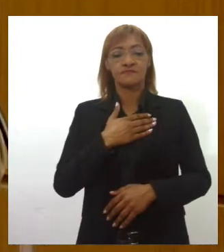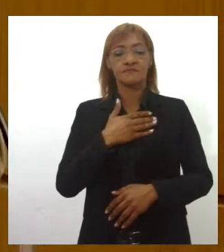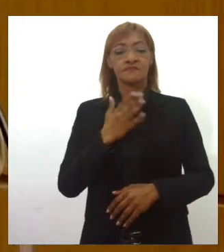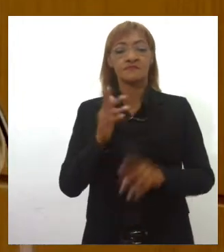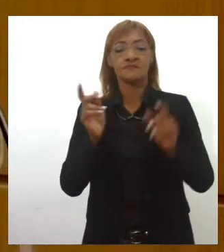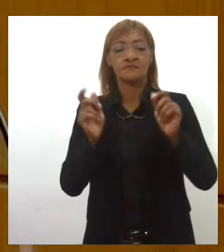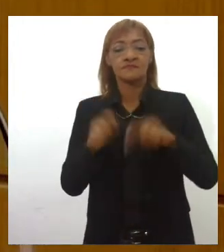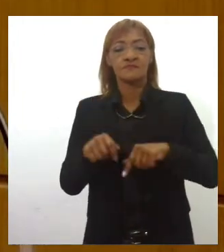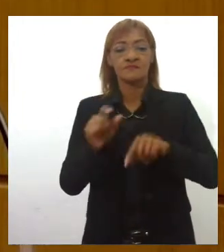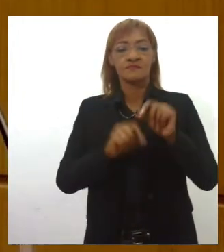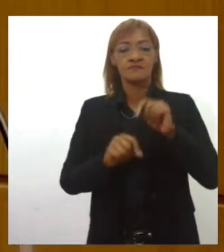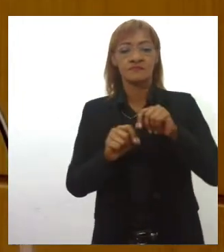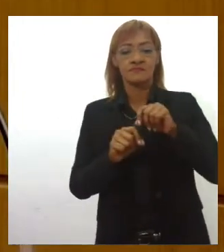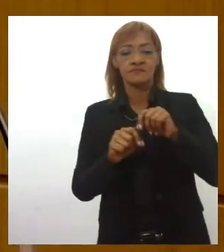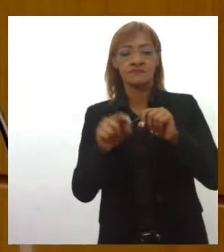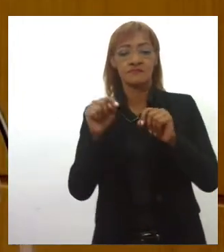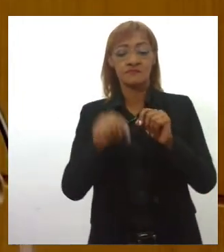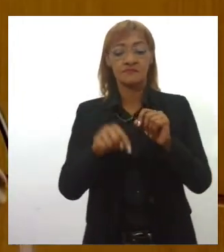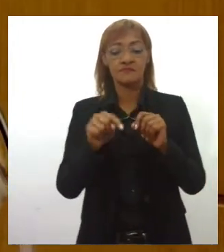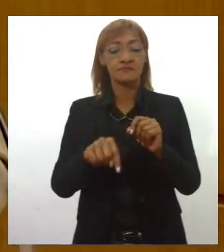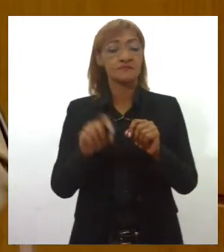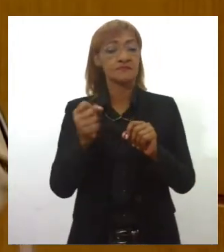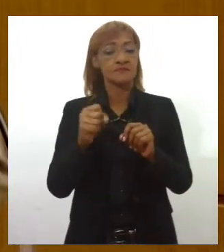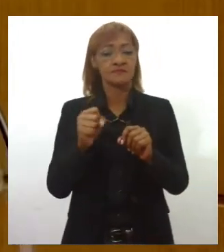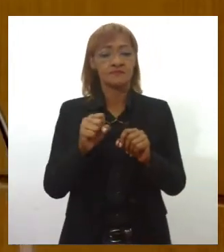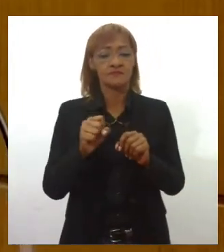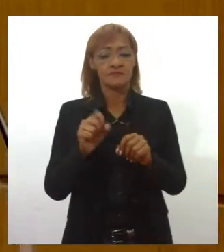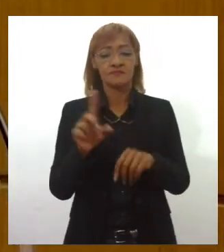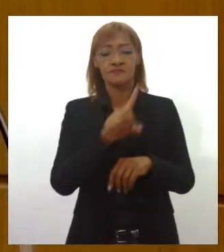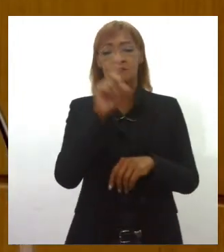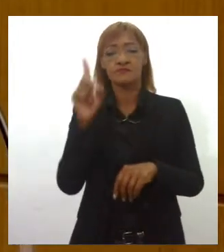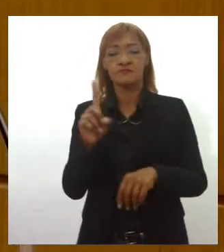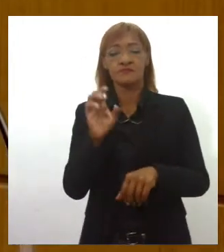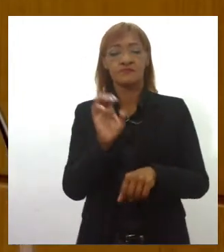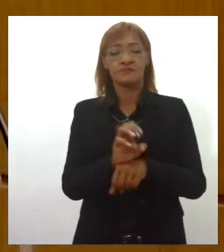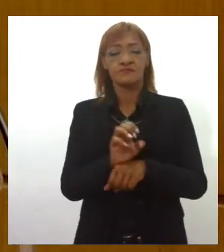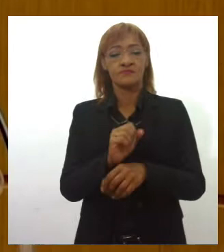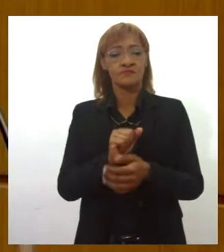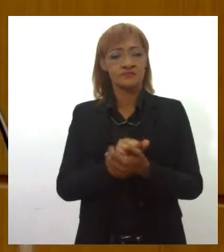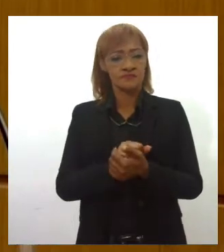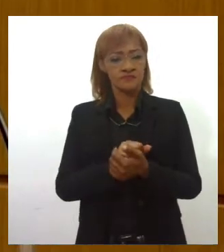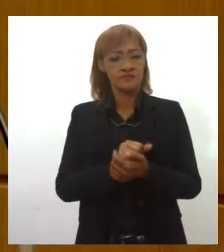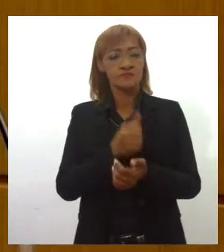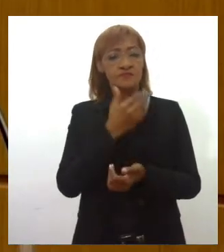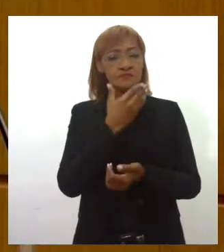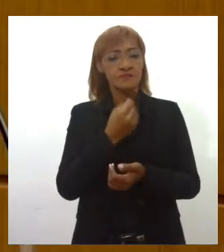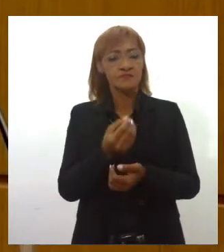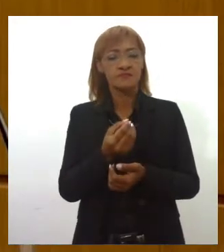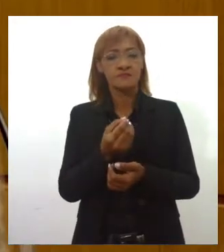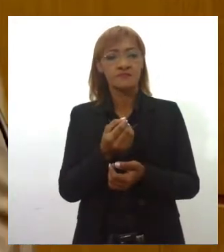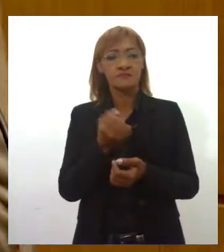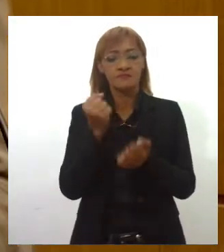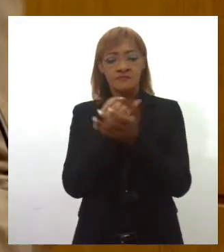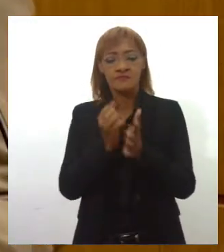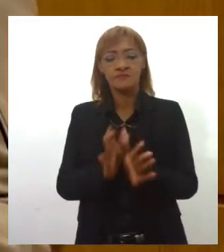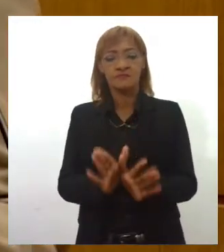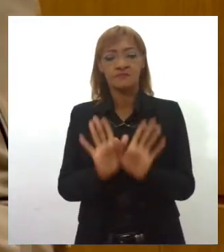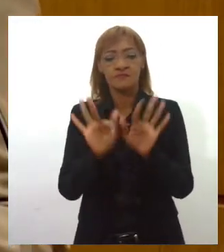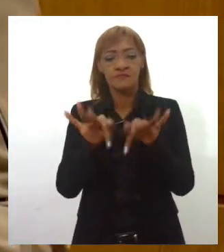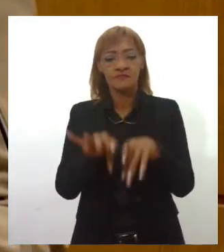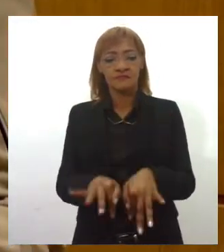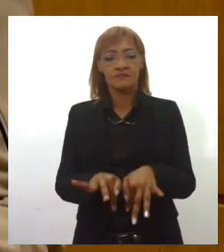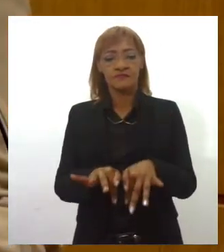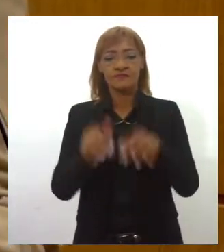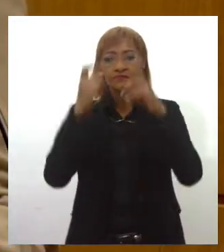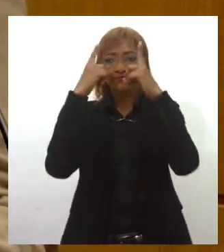instituição aqui em Sergipe do Dia Estadual de Mobilização dos Homens pelo Fim da Violência contra as Mulheres. É o